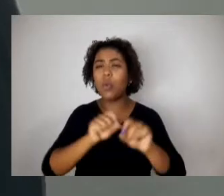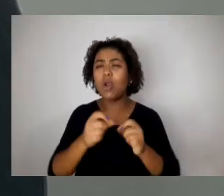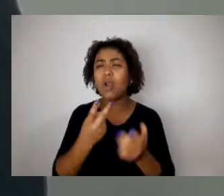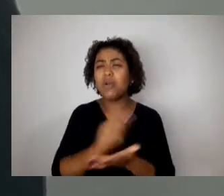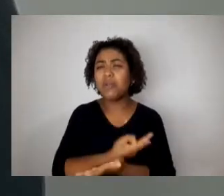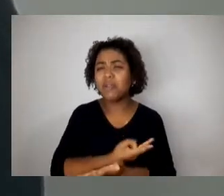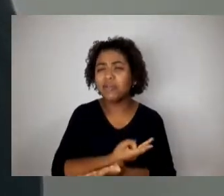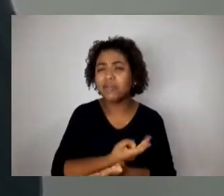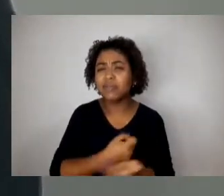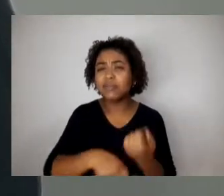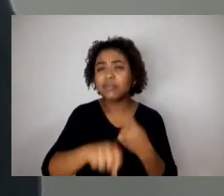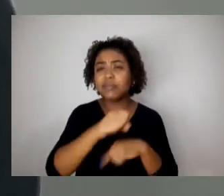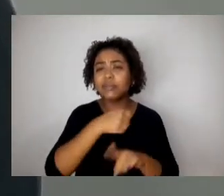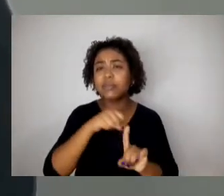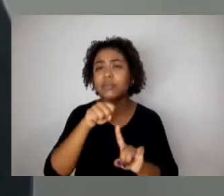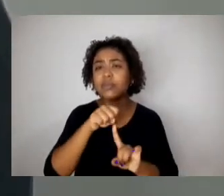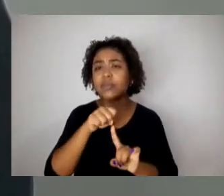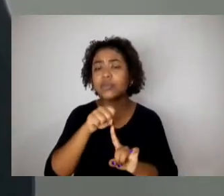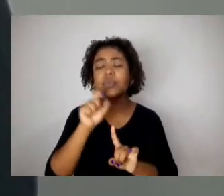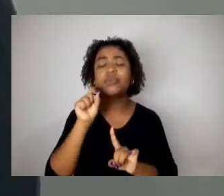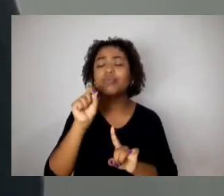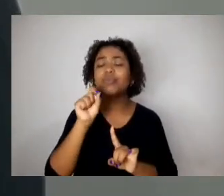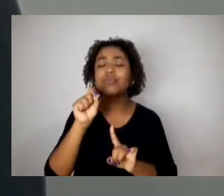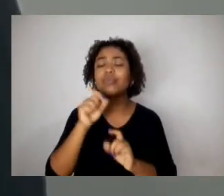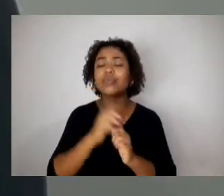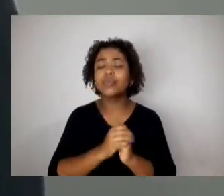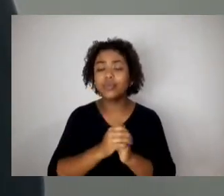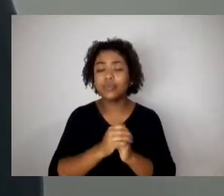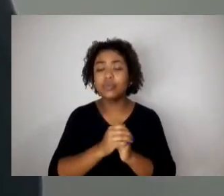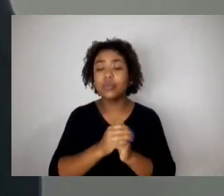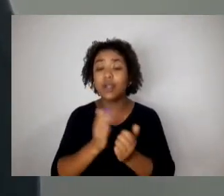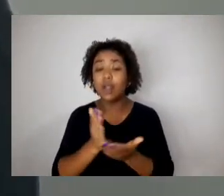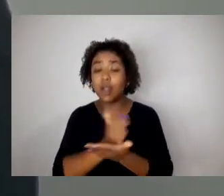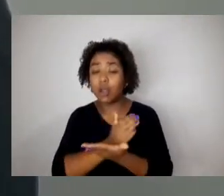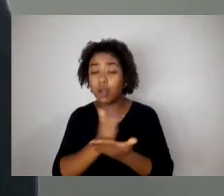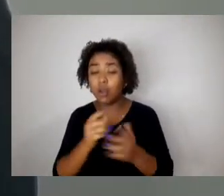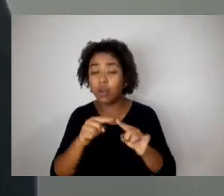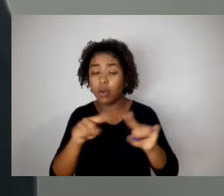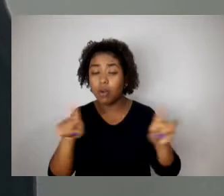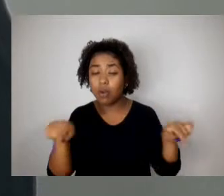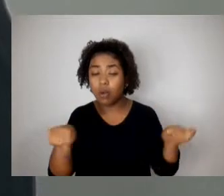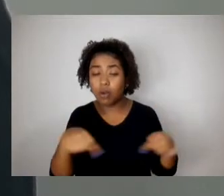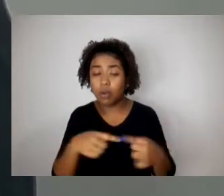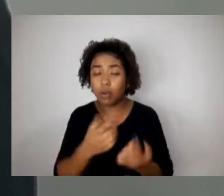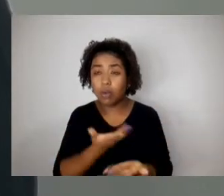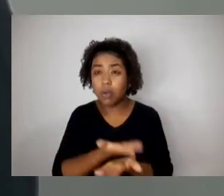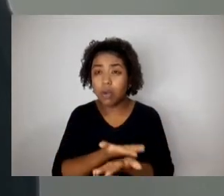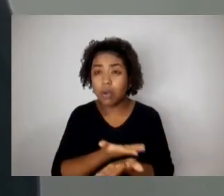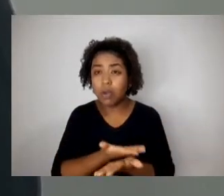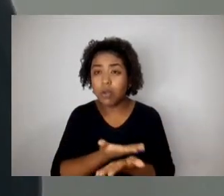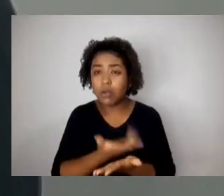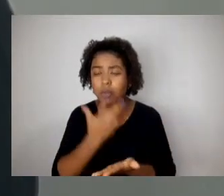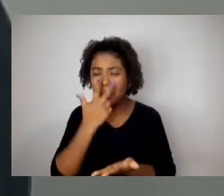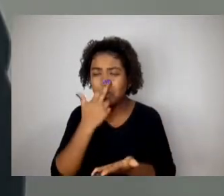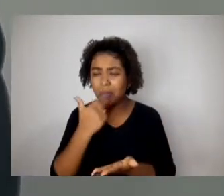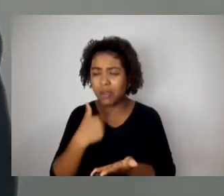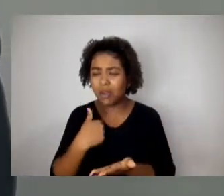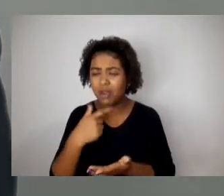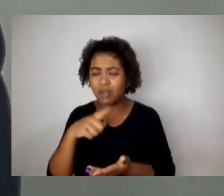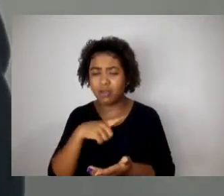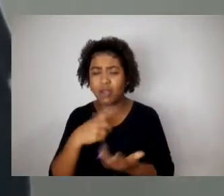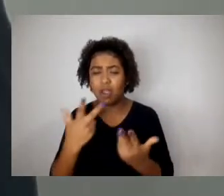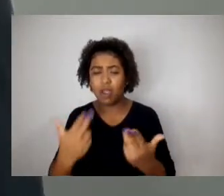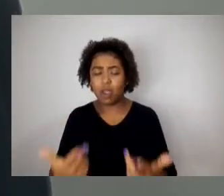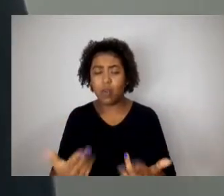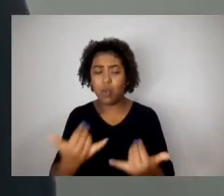é que algumas salas de aula têm se tornado palanque político. Algumas salas de